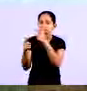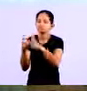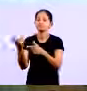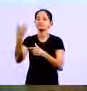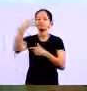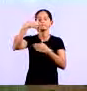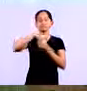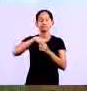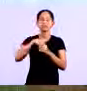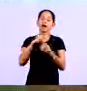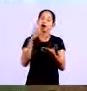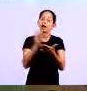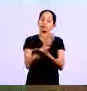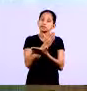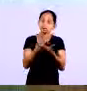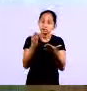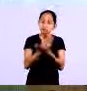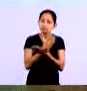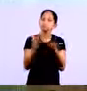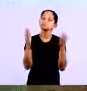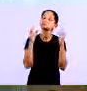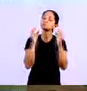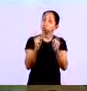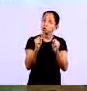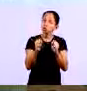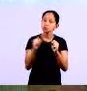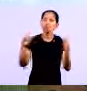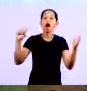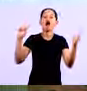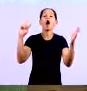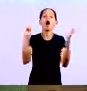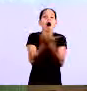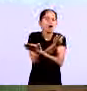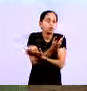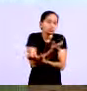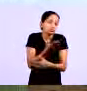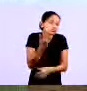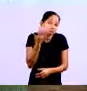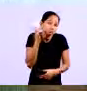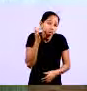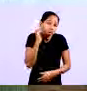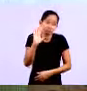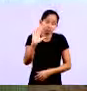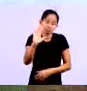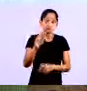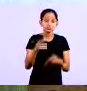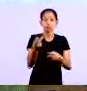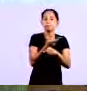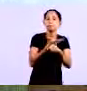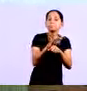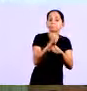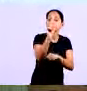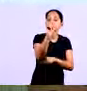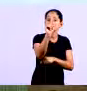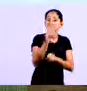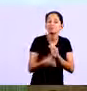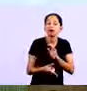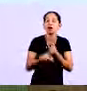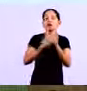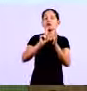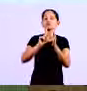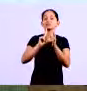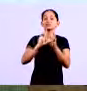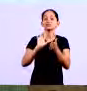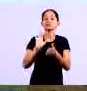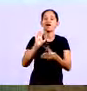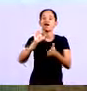sazonal, uma situação extra, fora do normal, que você tenha a condição de buscar esse recurso antes de vencer. Ou, se